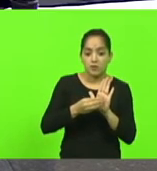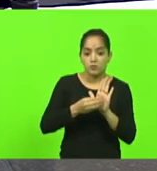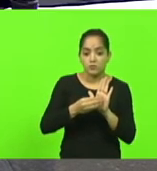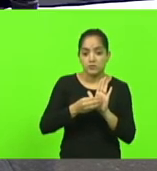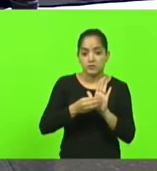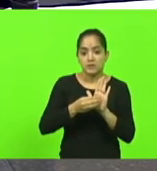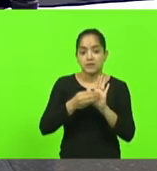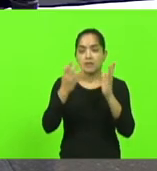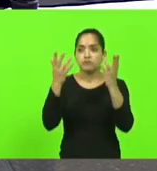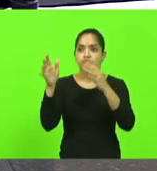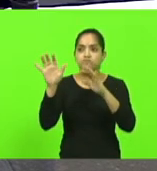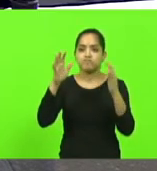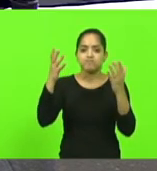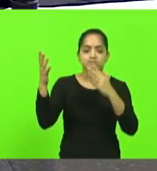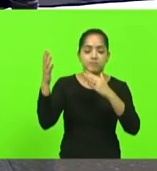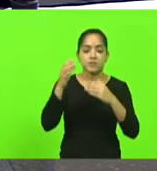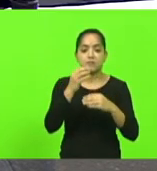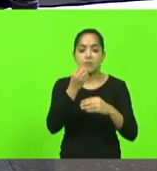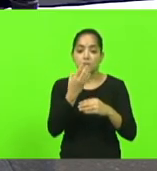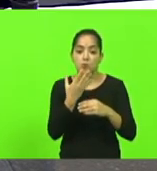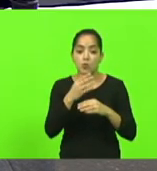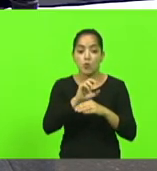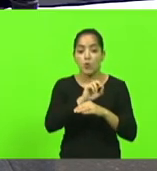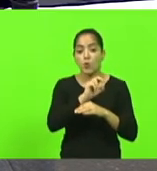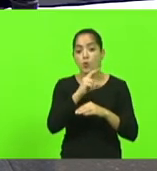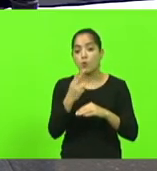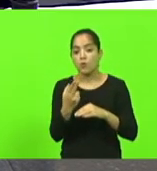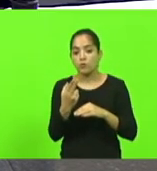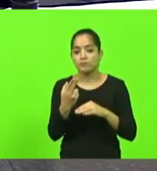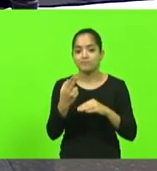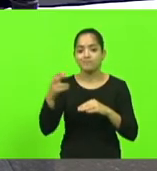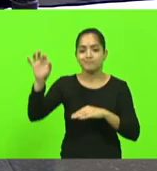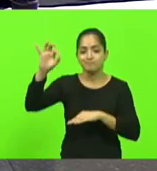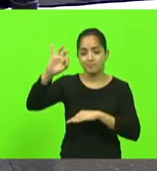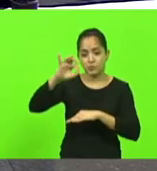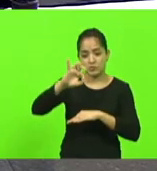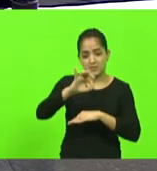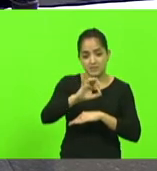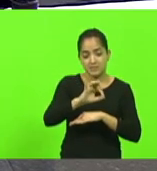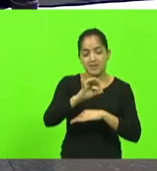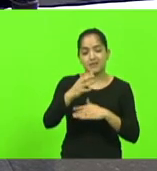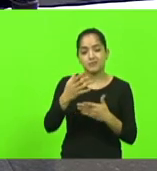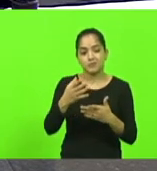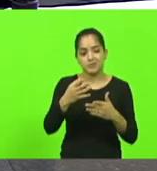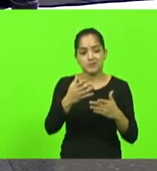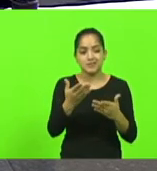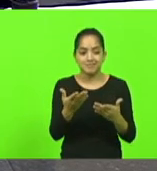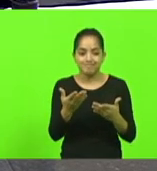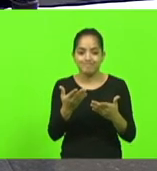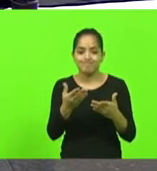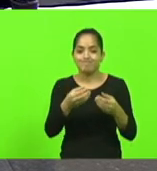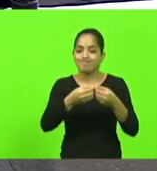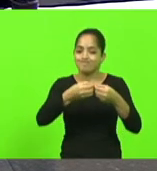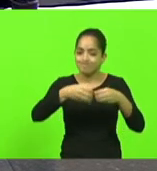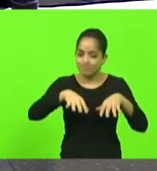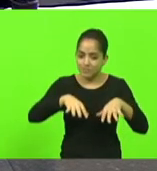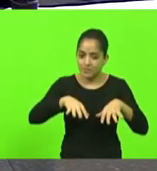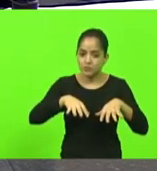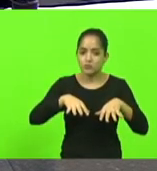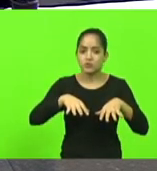clima favorável e também por causa dos insetos que conseguem dizimar